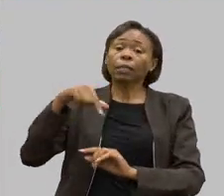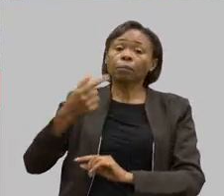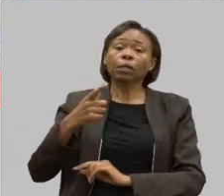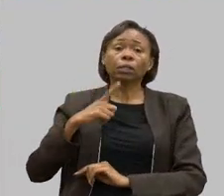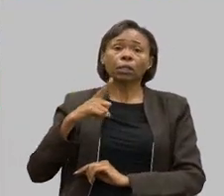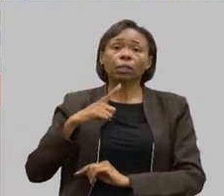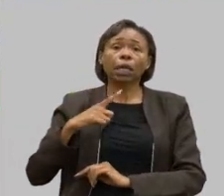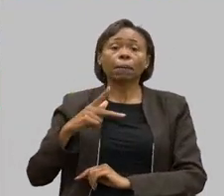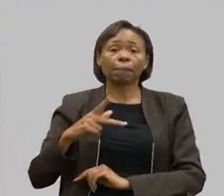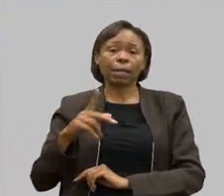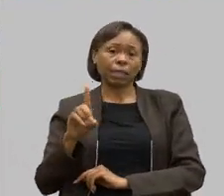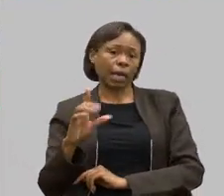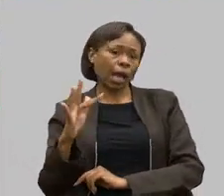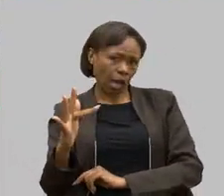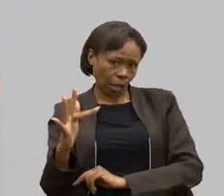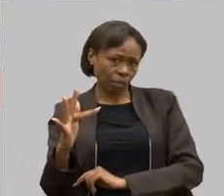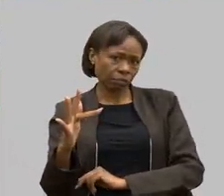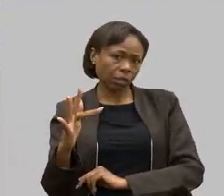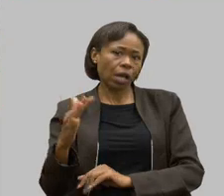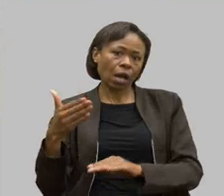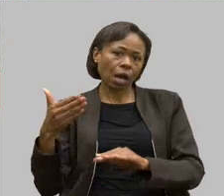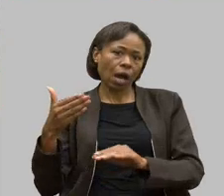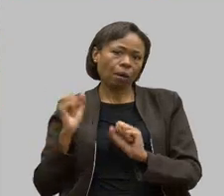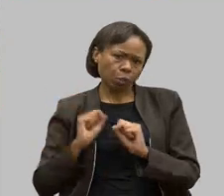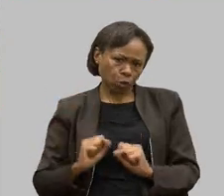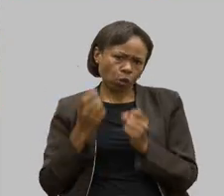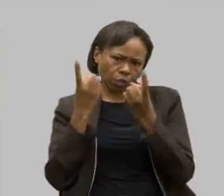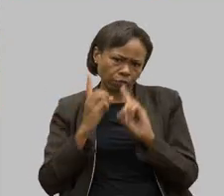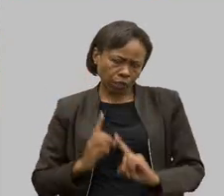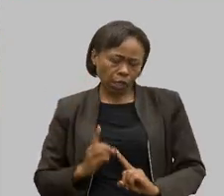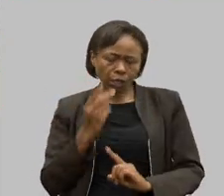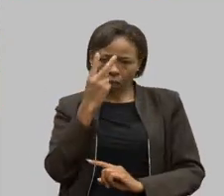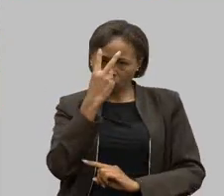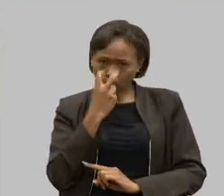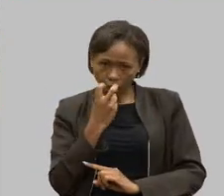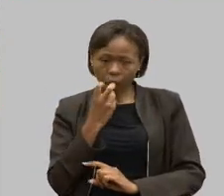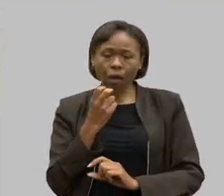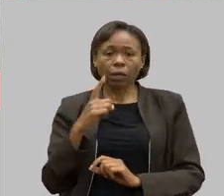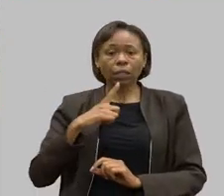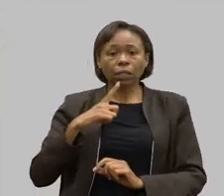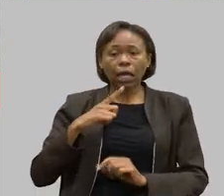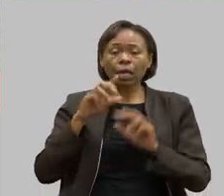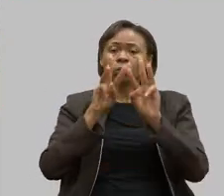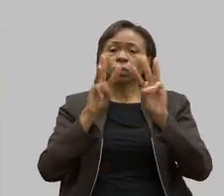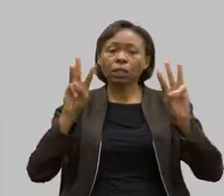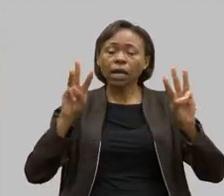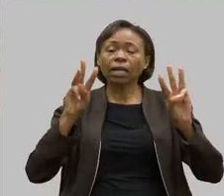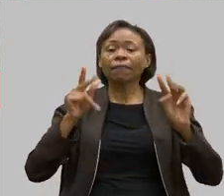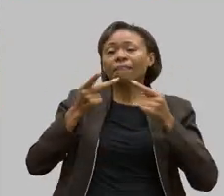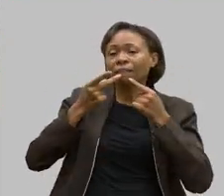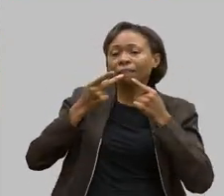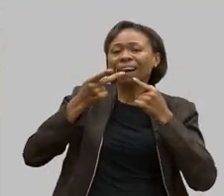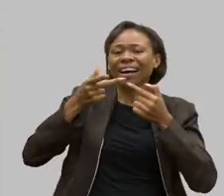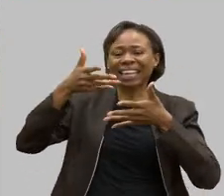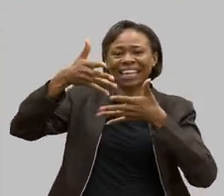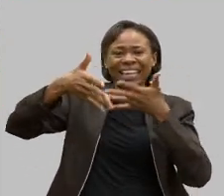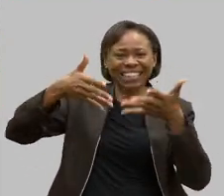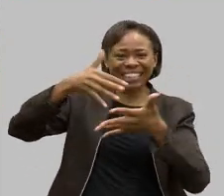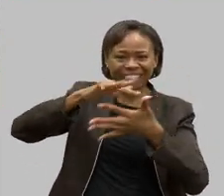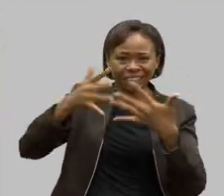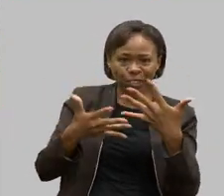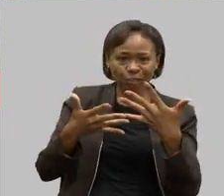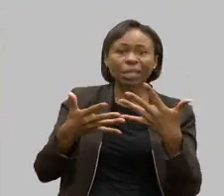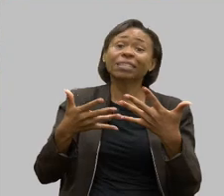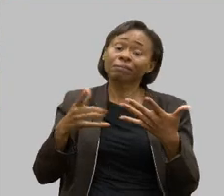PDF acessível, então, para pessoas com deficiência visual. O site está em Libras. Então, gente tem realmente nos empenhado nessa